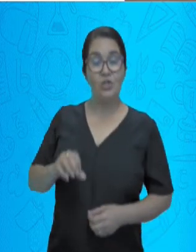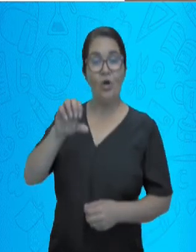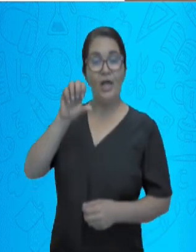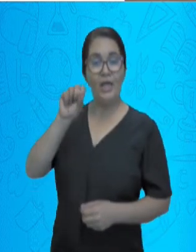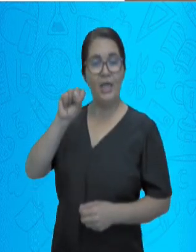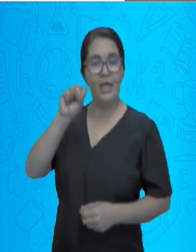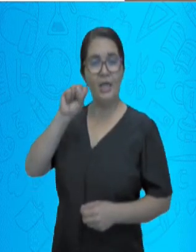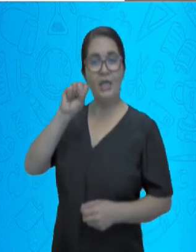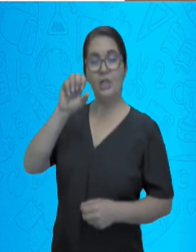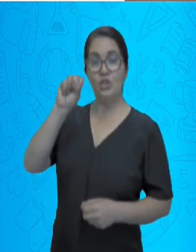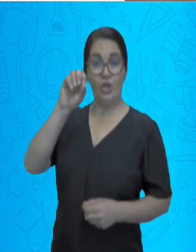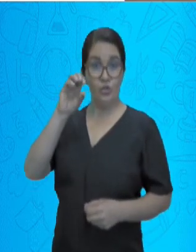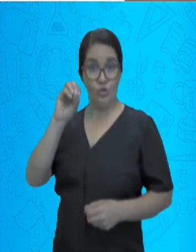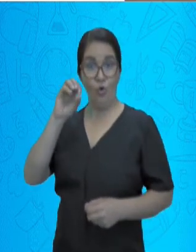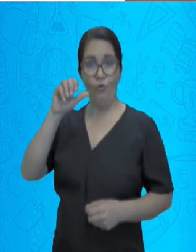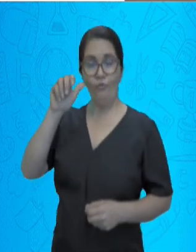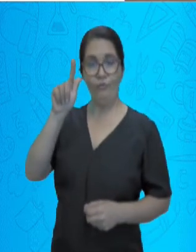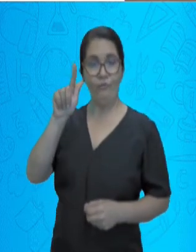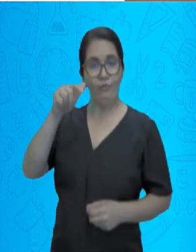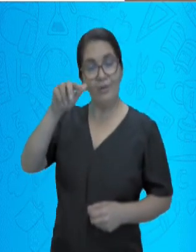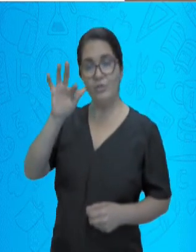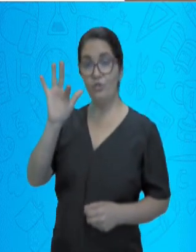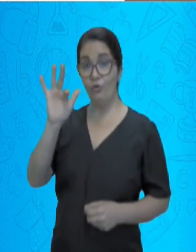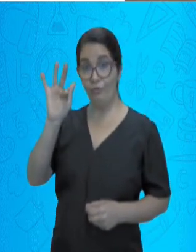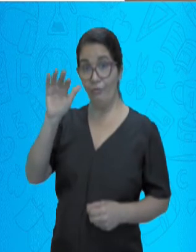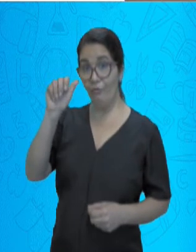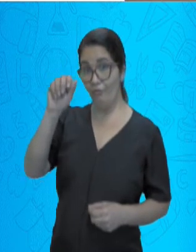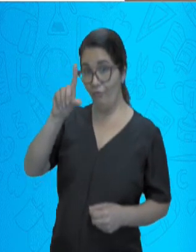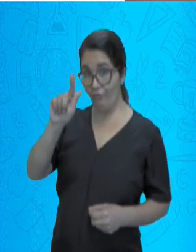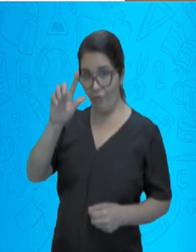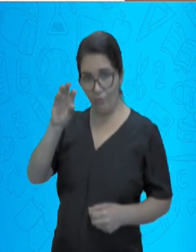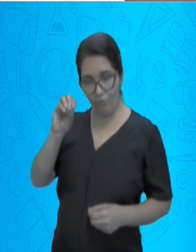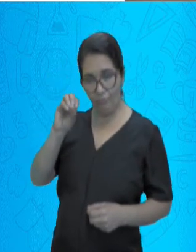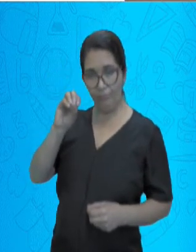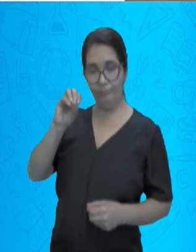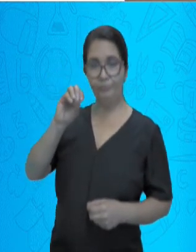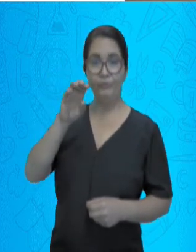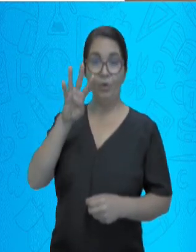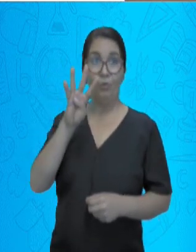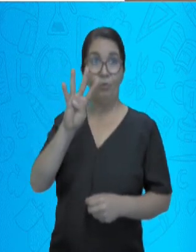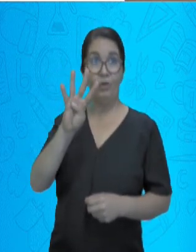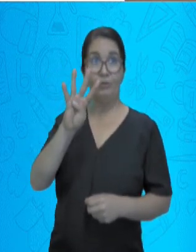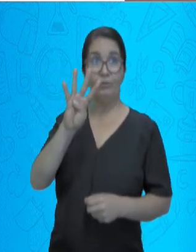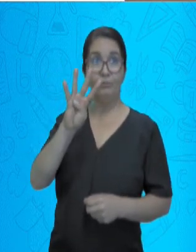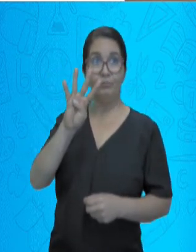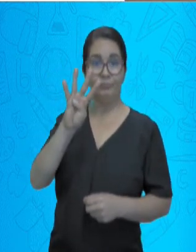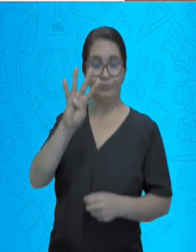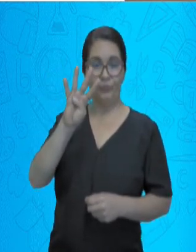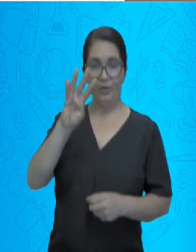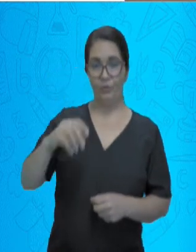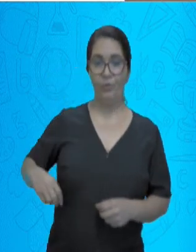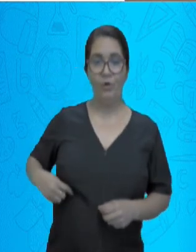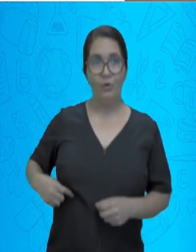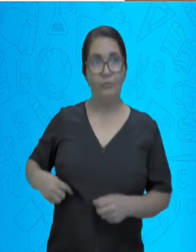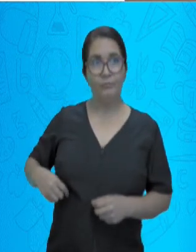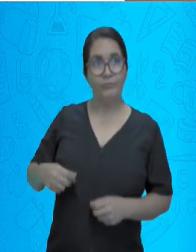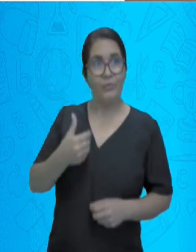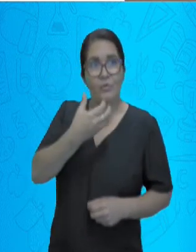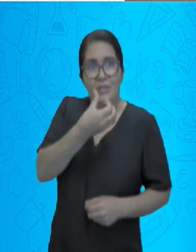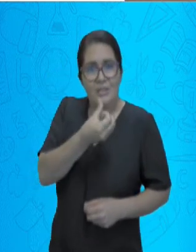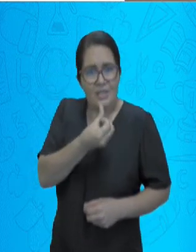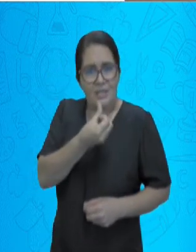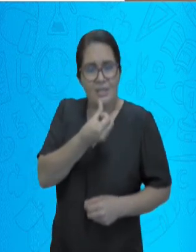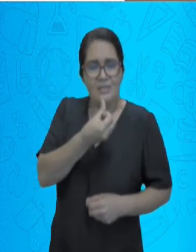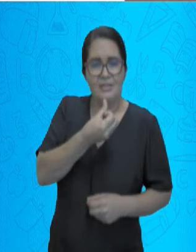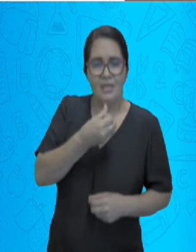4. Estômago. Número 5. Lembram? Pâncreas. Número 6.